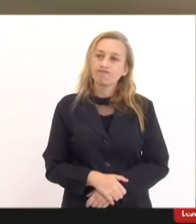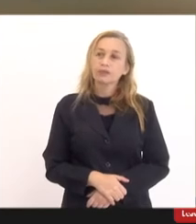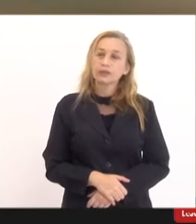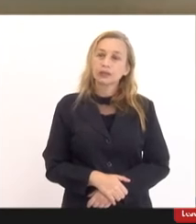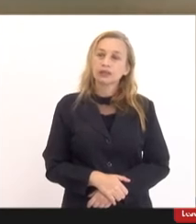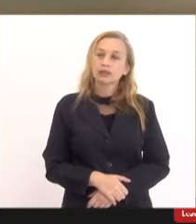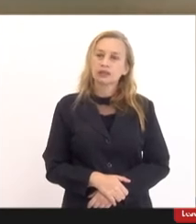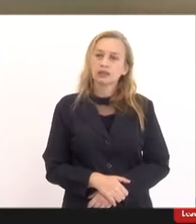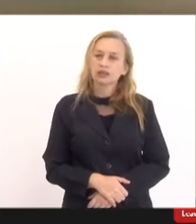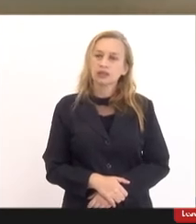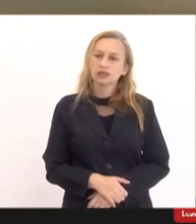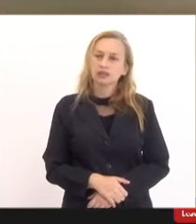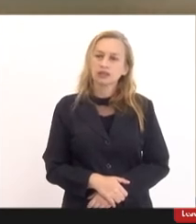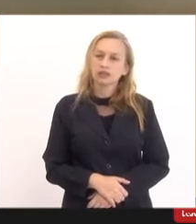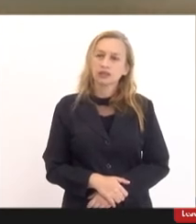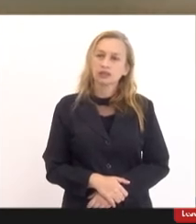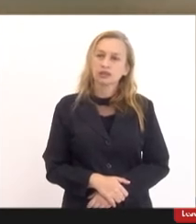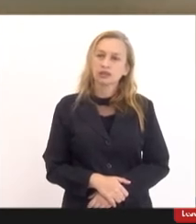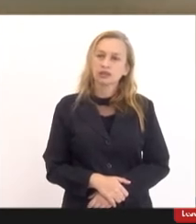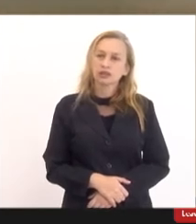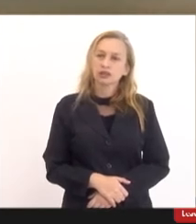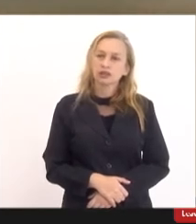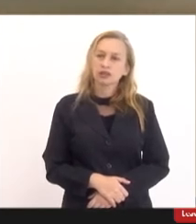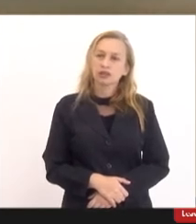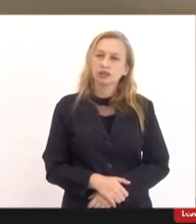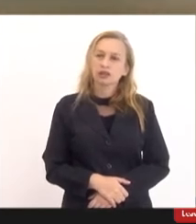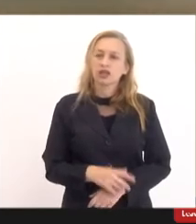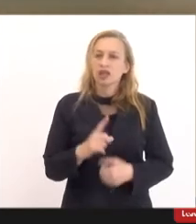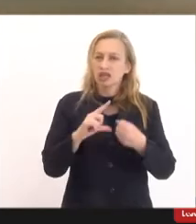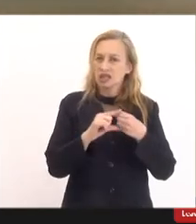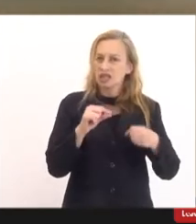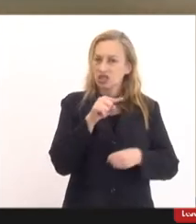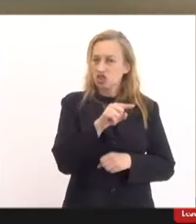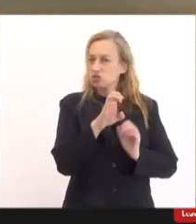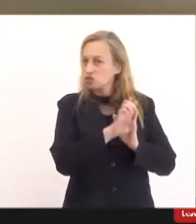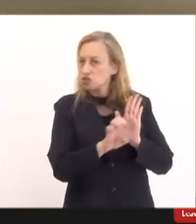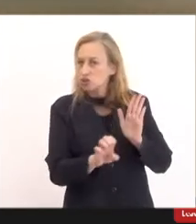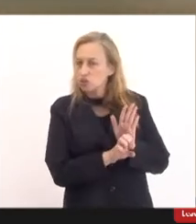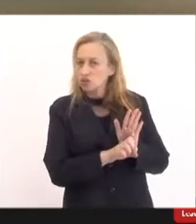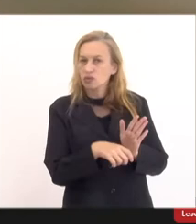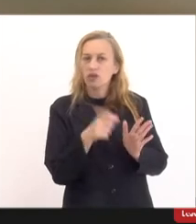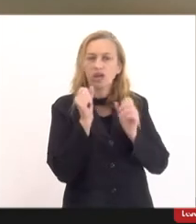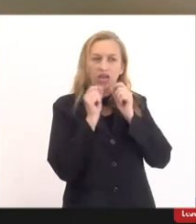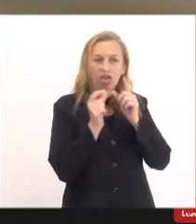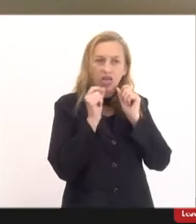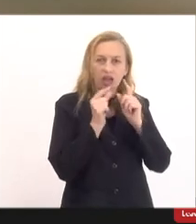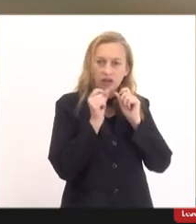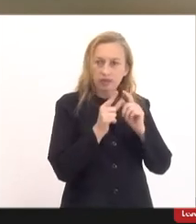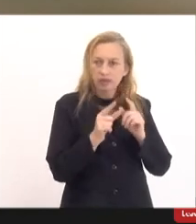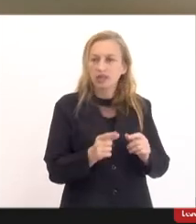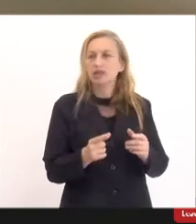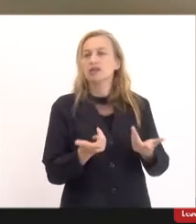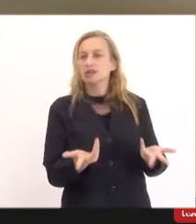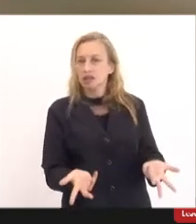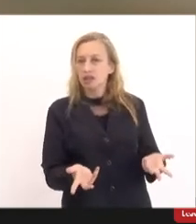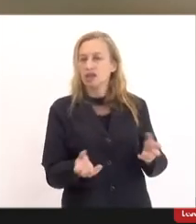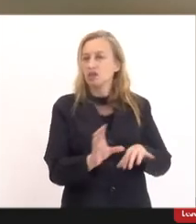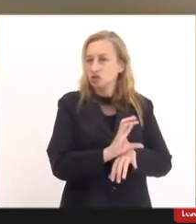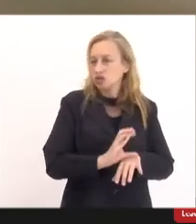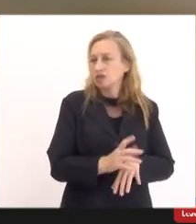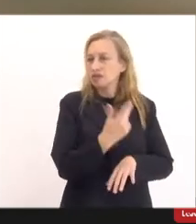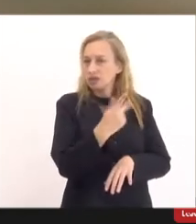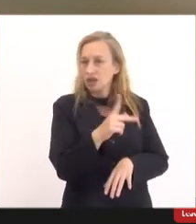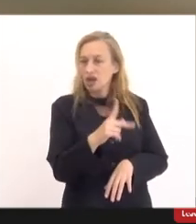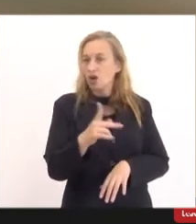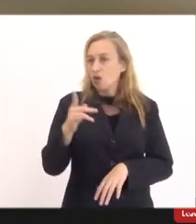Inclusive, é preciso referir que esse artigo do estatuto foi questionado, teve a constitucionalidade dele questionada com os